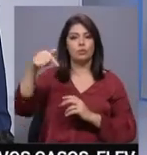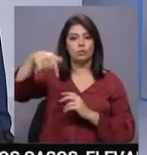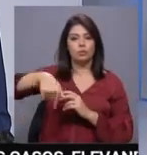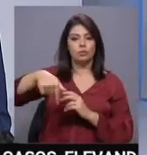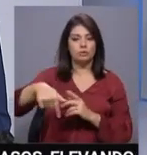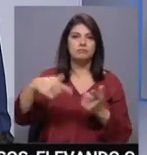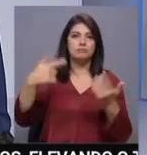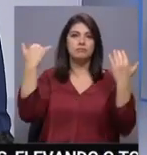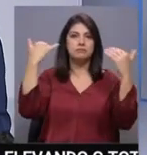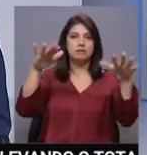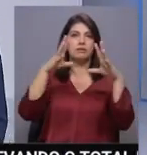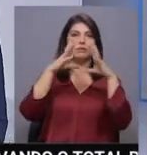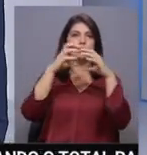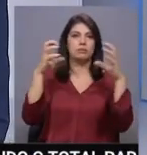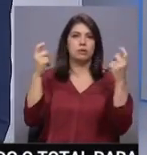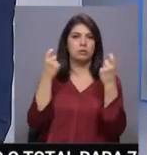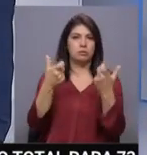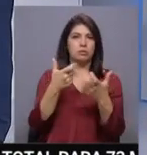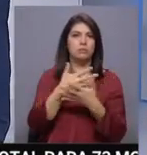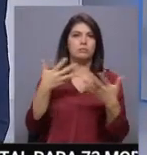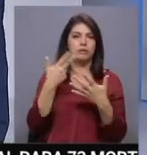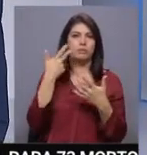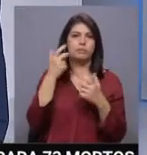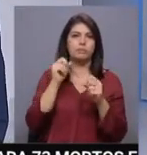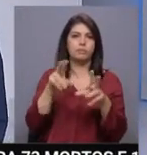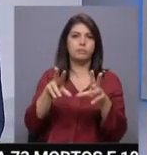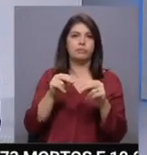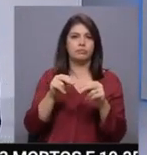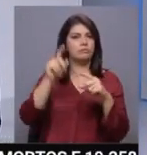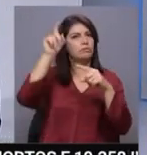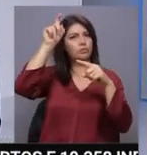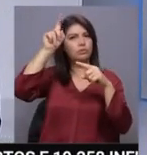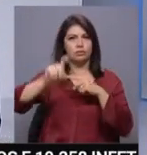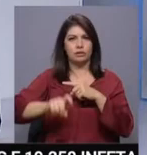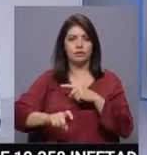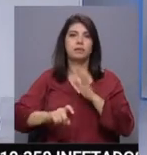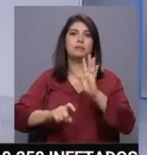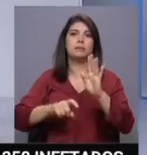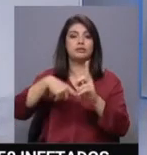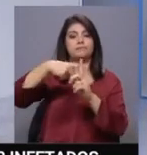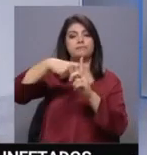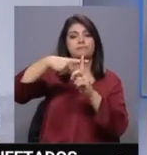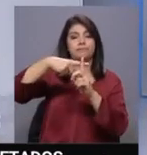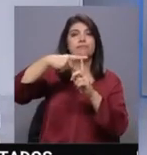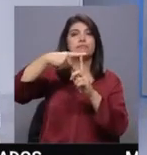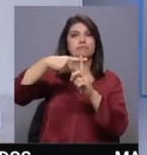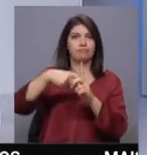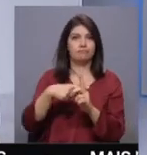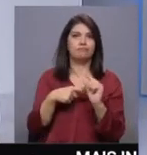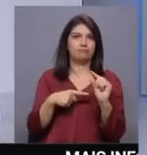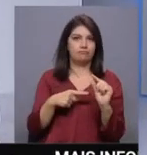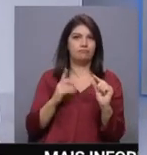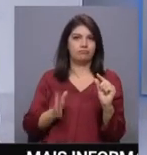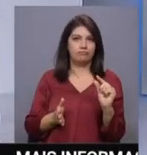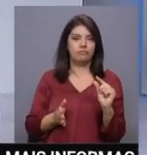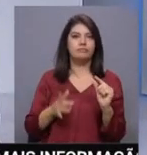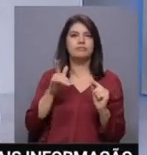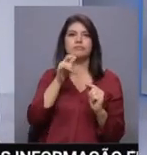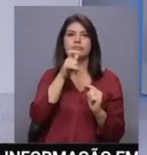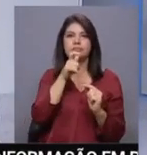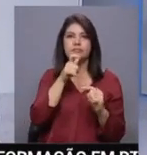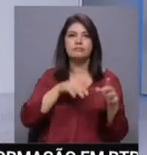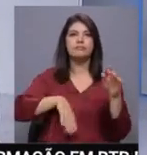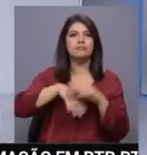apresentar-se pouco nublado ou limpo todo o dia, temperaturas também aqui em queda, no entanto chegam aos 24 graus de máxima no